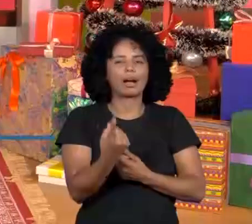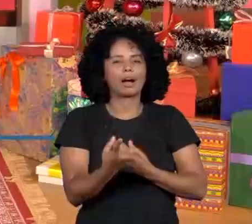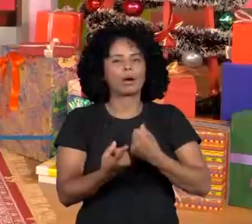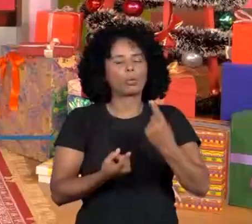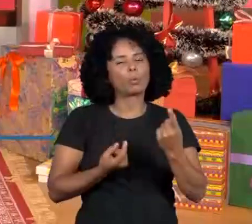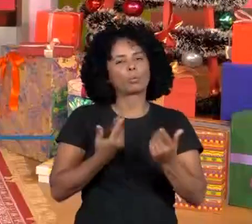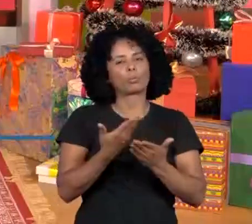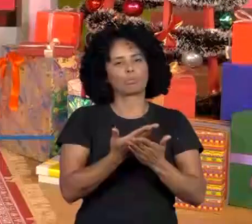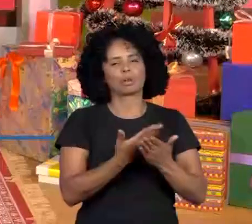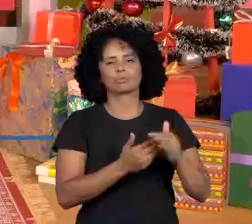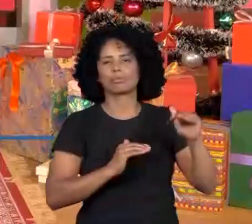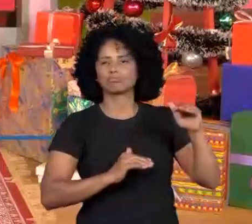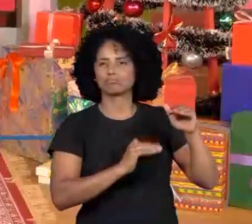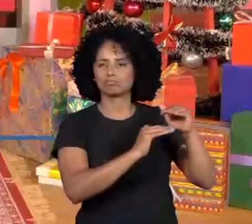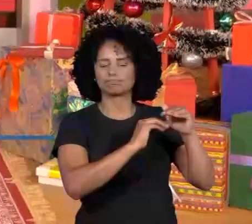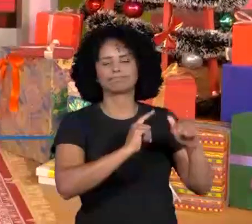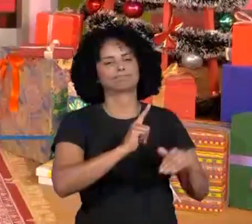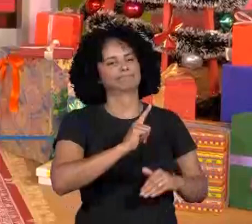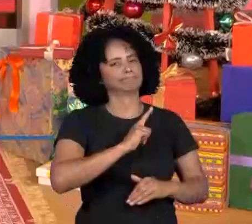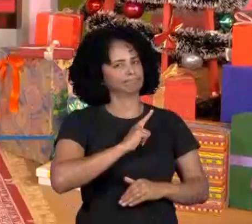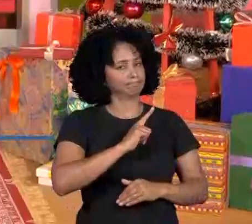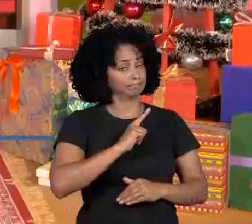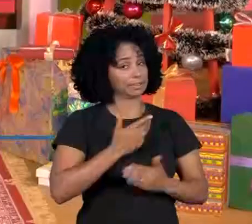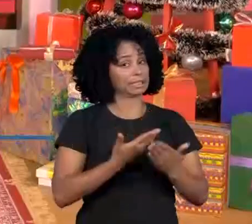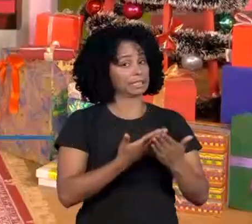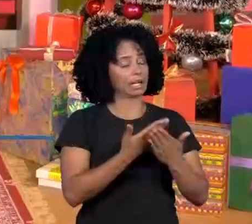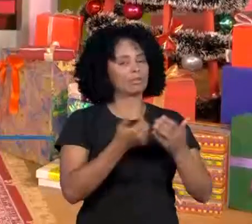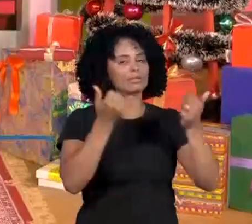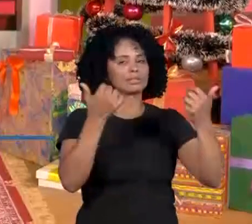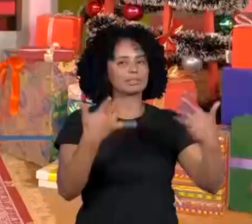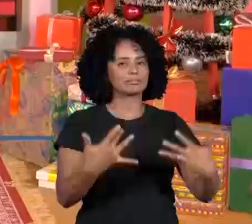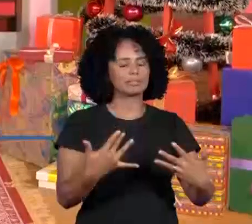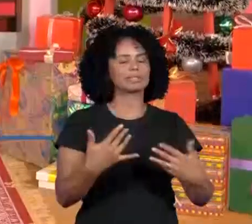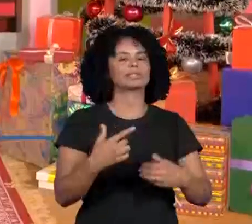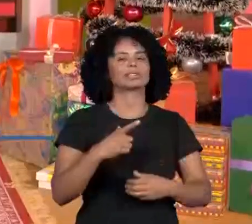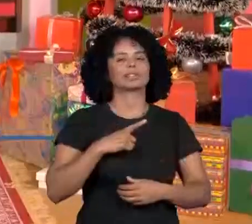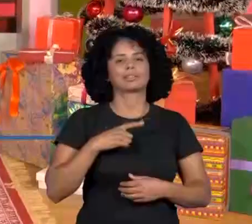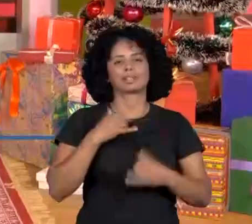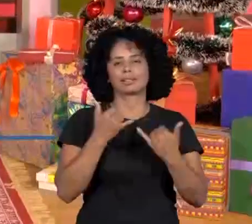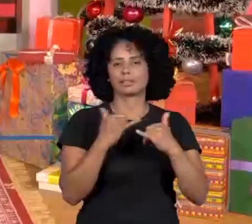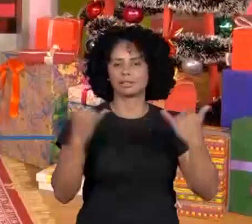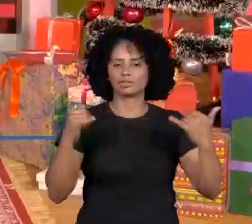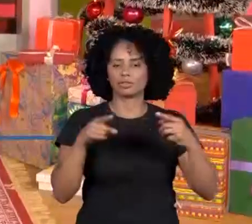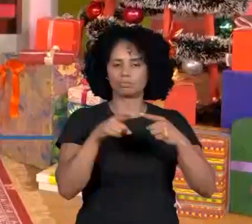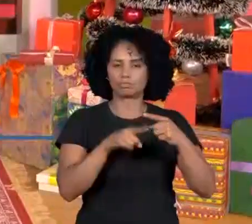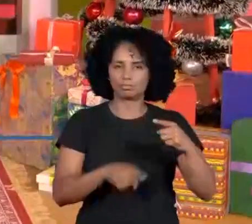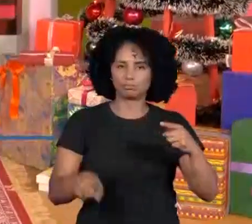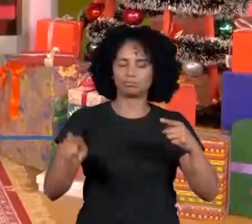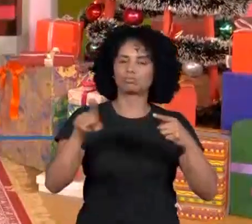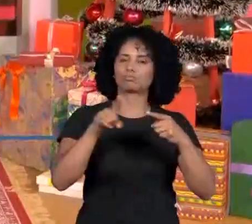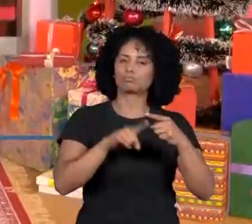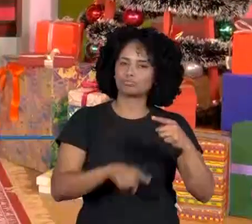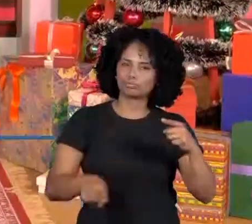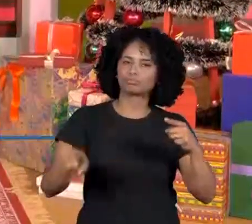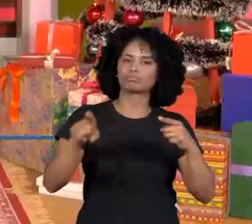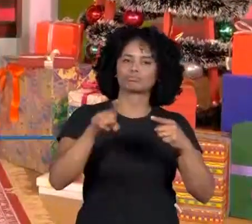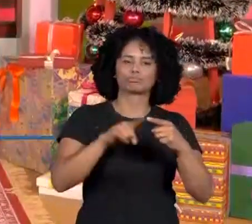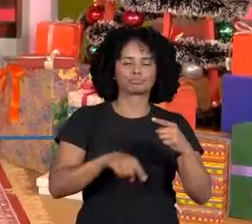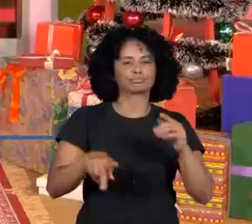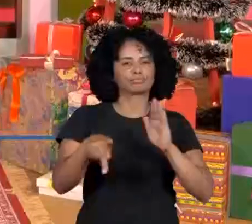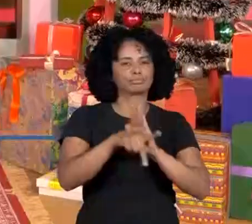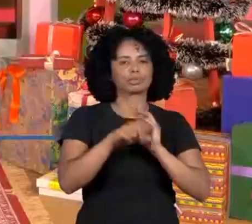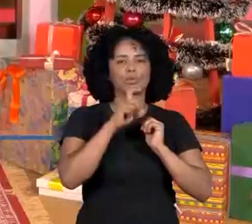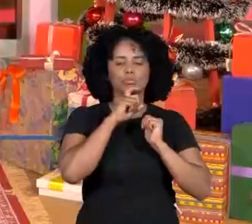dos recursos renováveis e dos recursos não renováveis, que esses recursos são renováveis pela natureza mesmo,